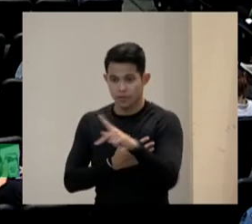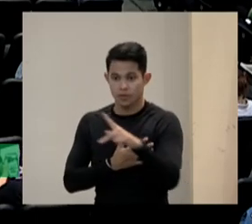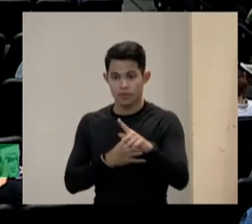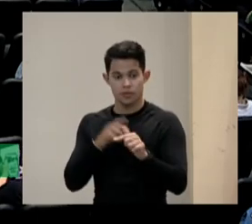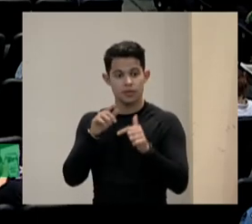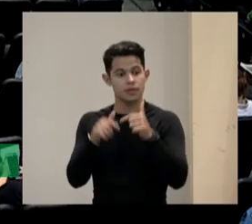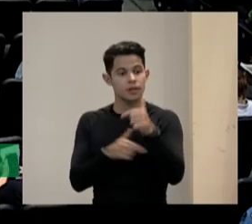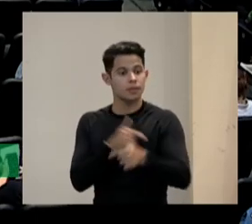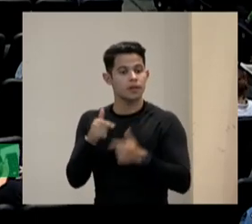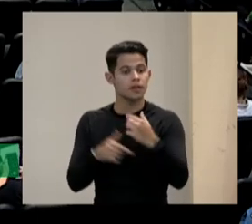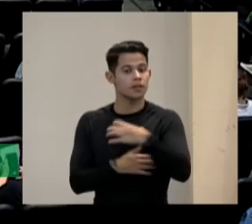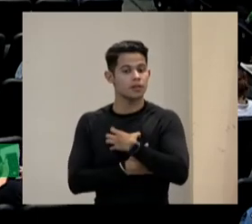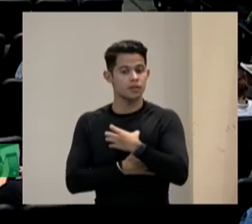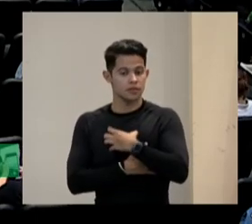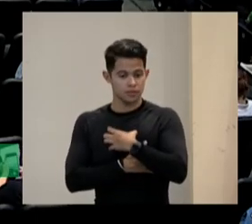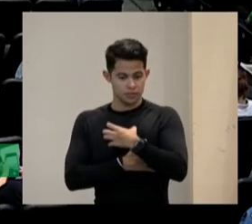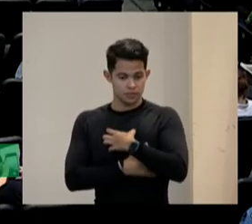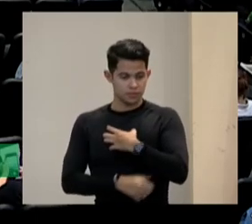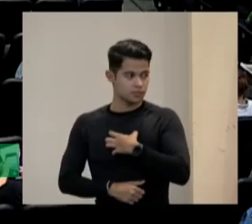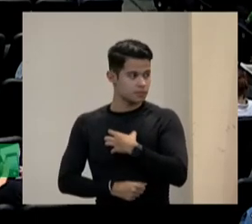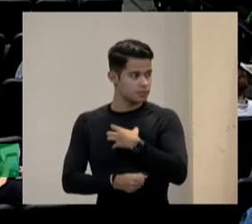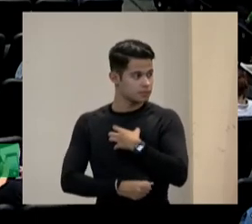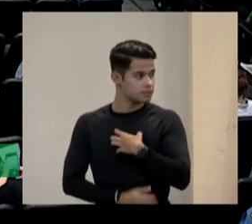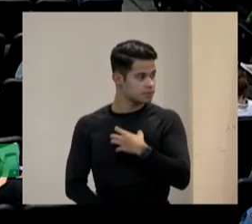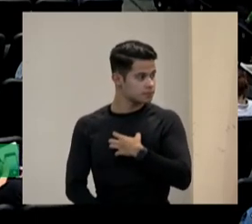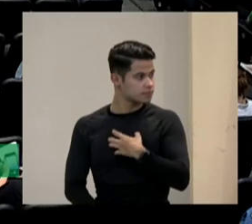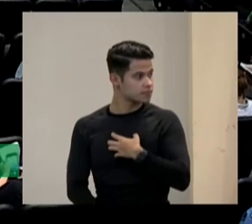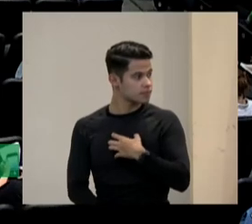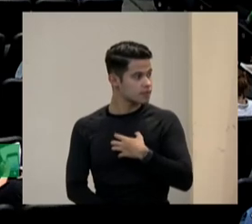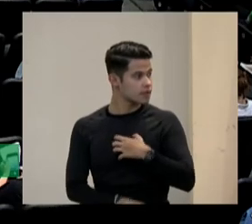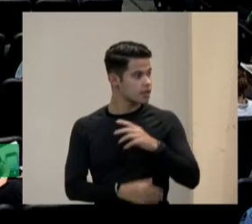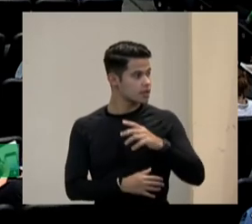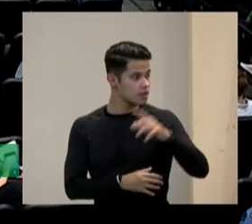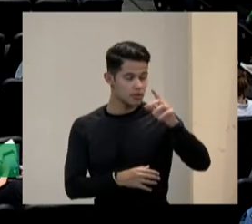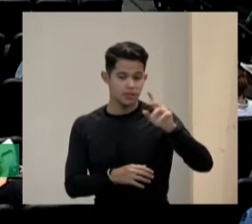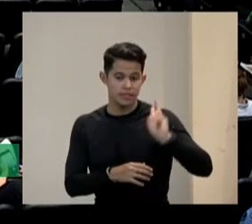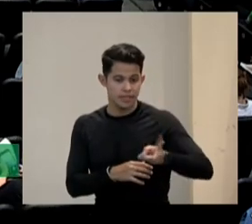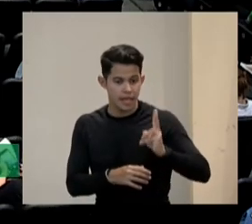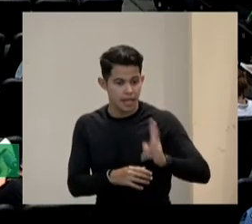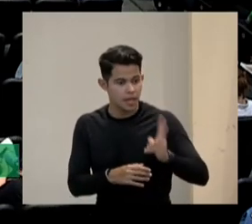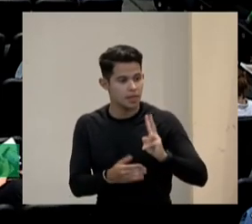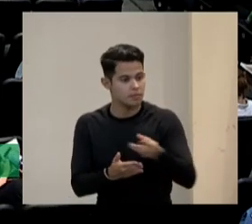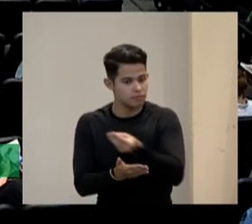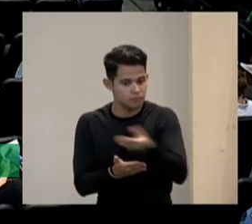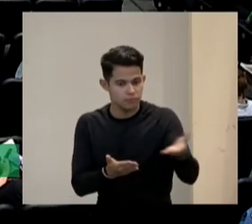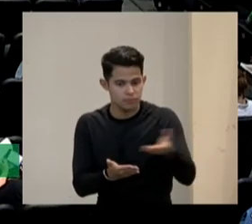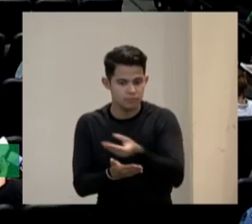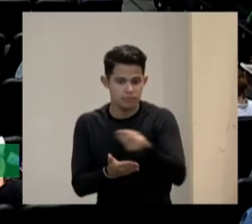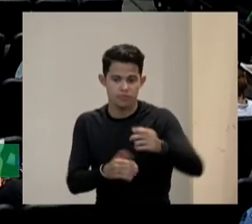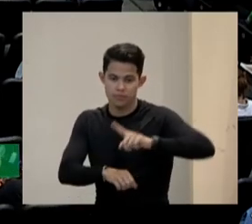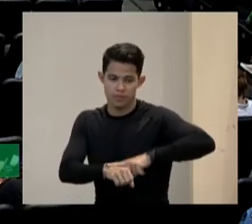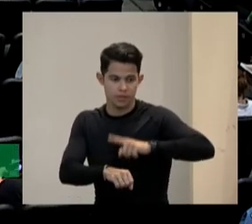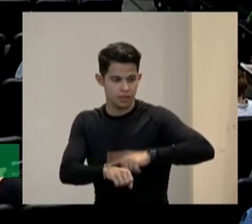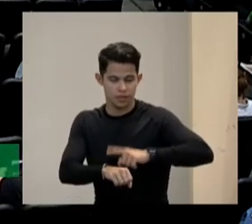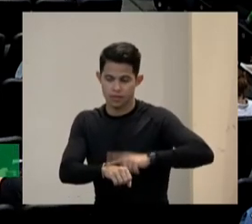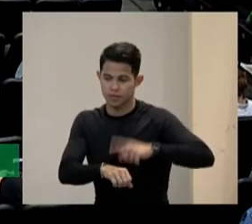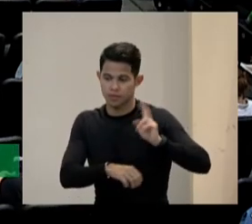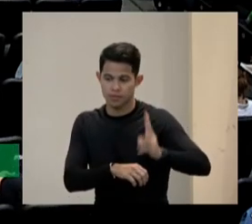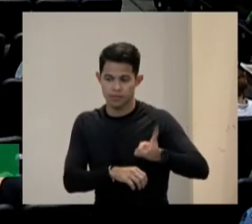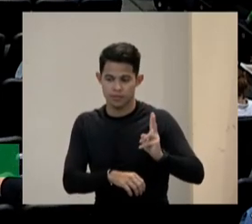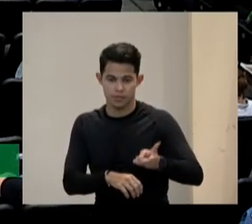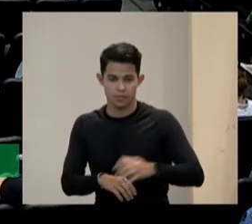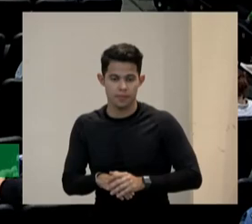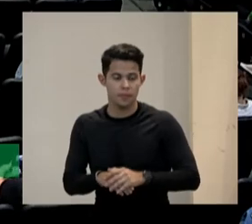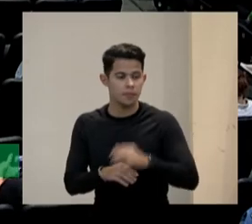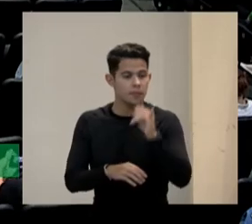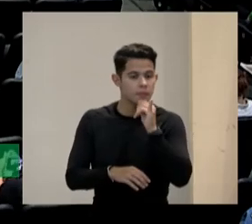forma que nos damos lições ocasionais em todo momento a gente dá lições ocasionais em todo momento estamos em